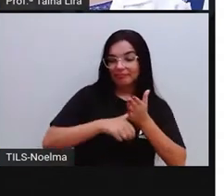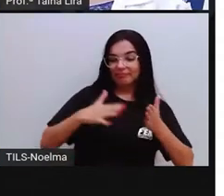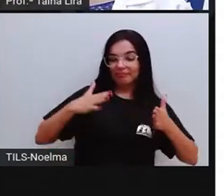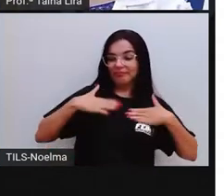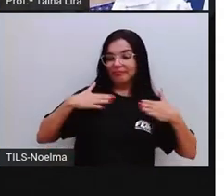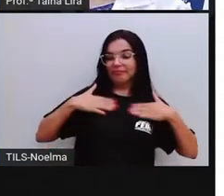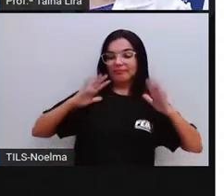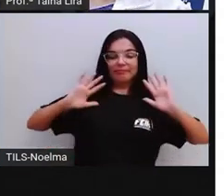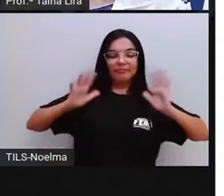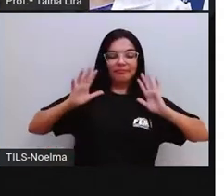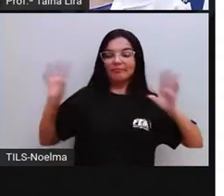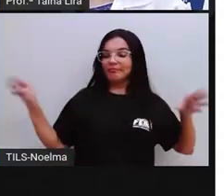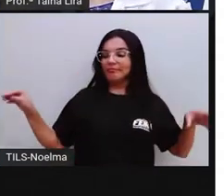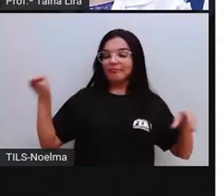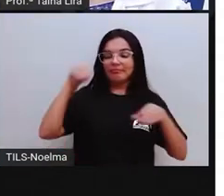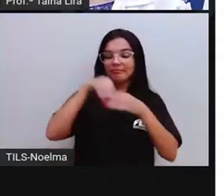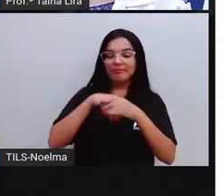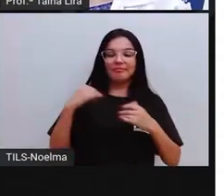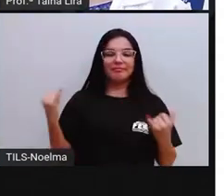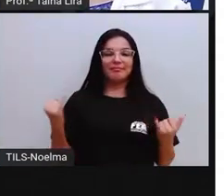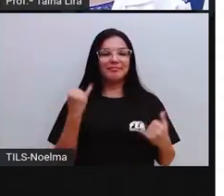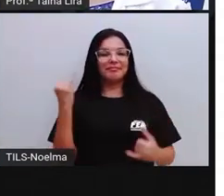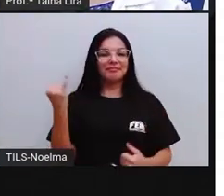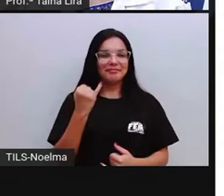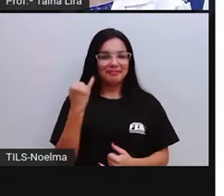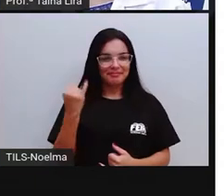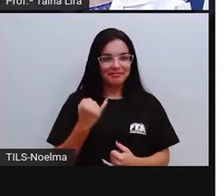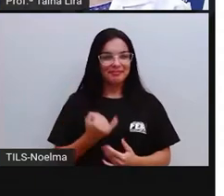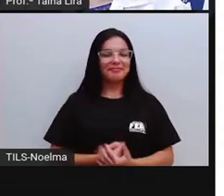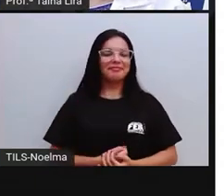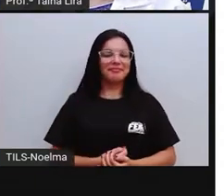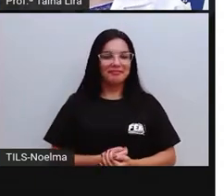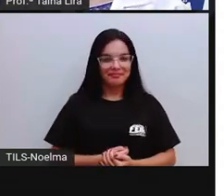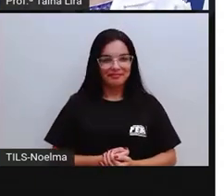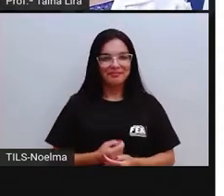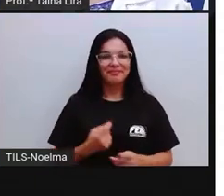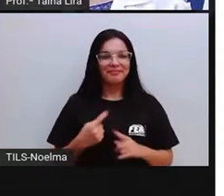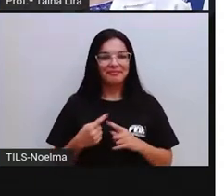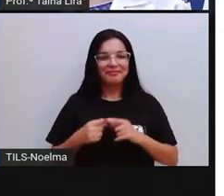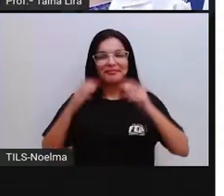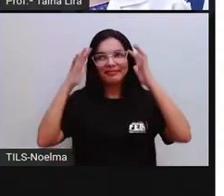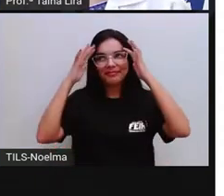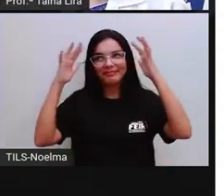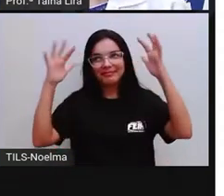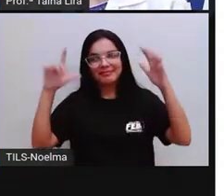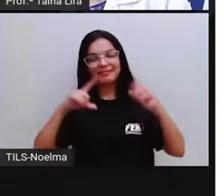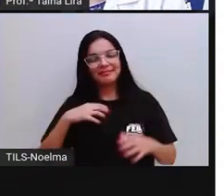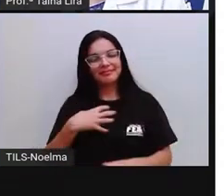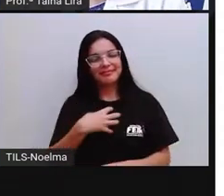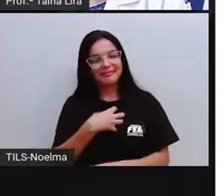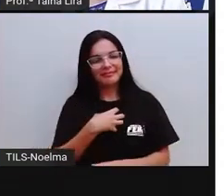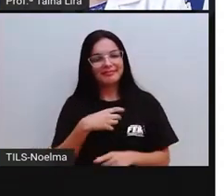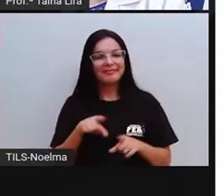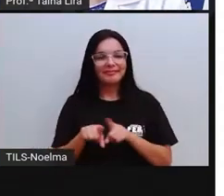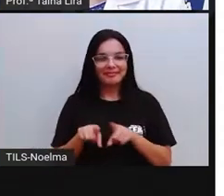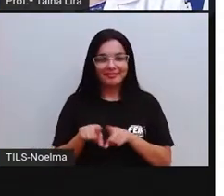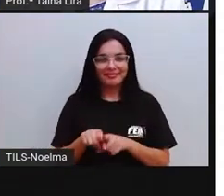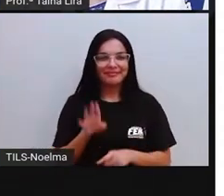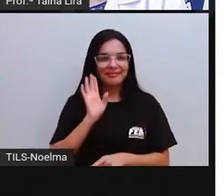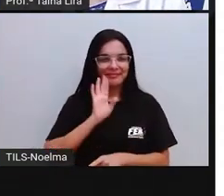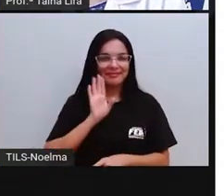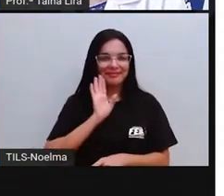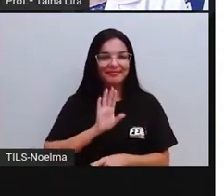como parte importante, certo? Como pessoas que sonham, que têm sentimentos. Então, legal, né?